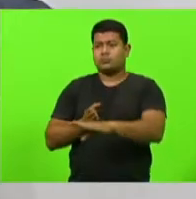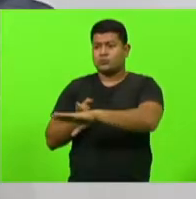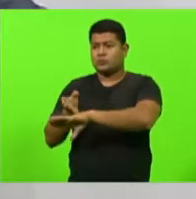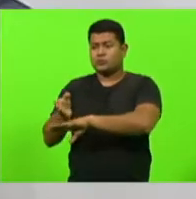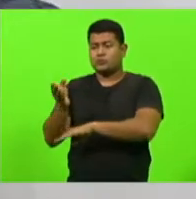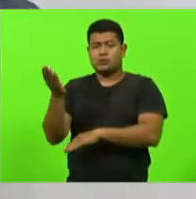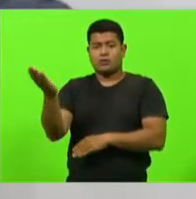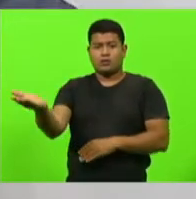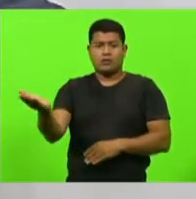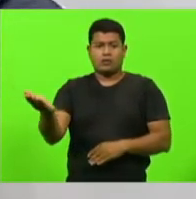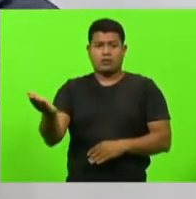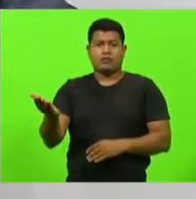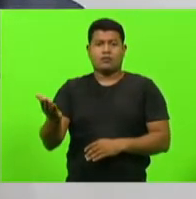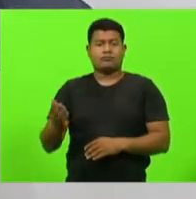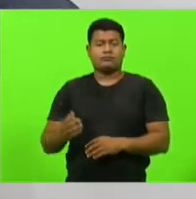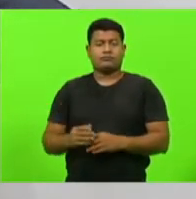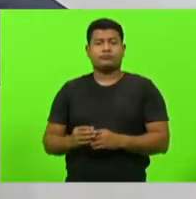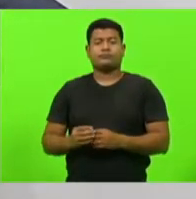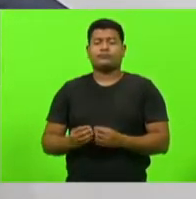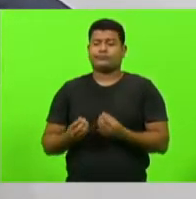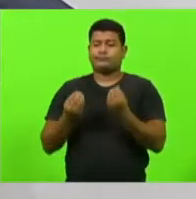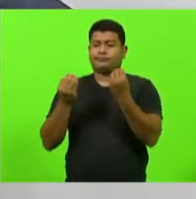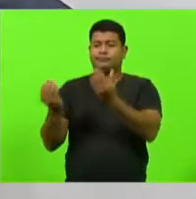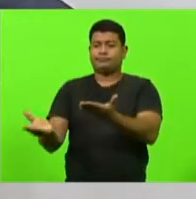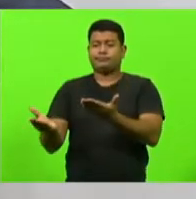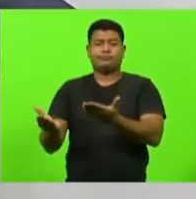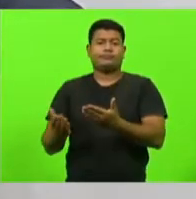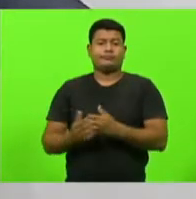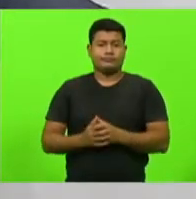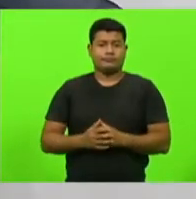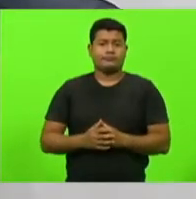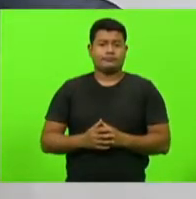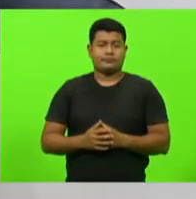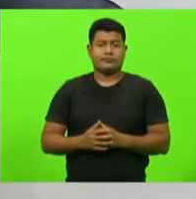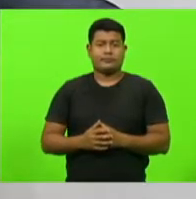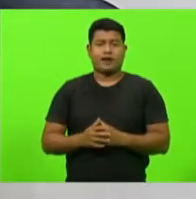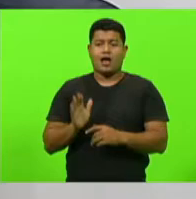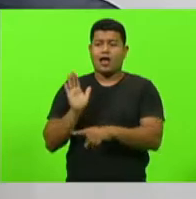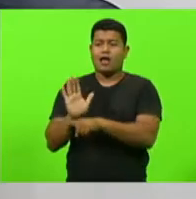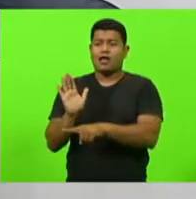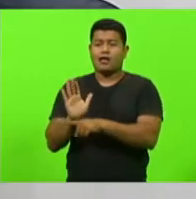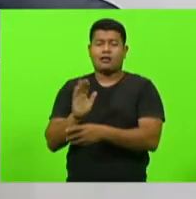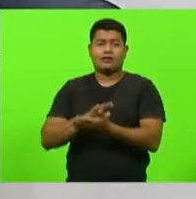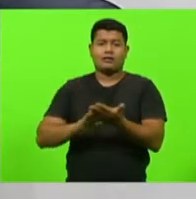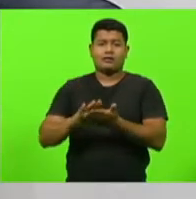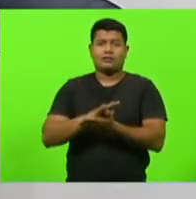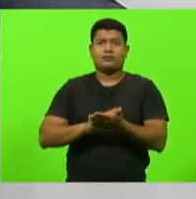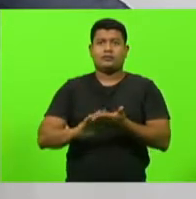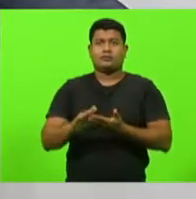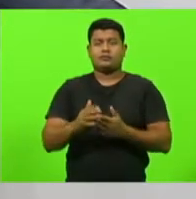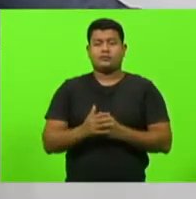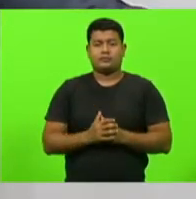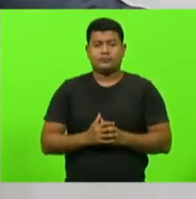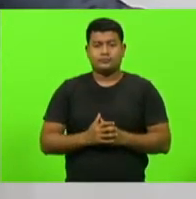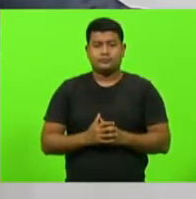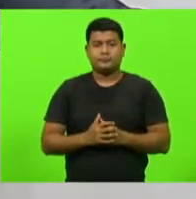liberar o corpo do próprio pai. Essa é a participação do Estado no quesito justiça.